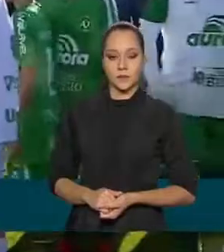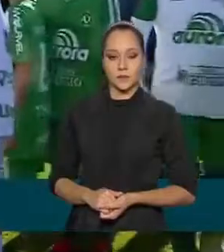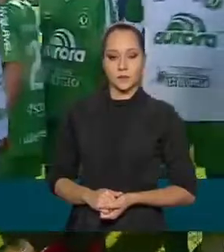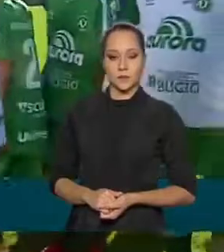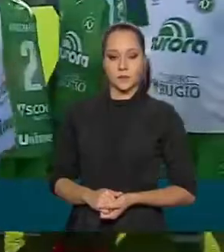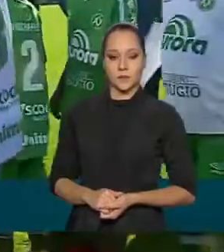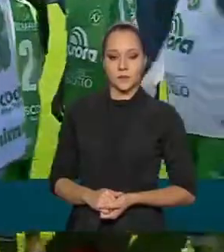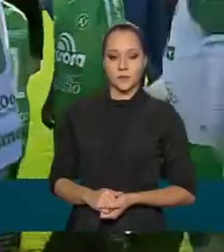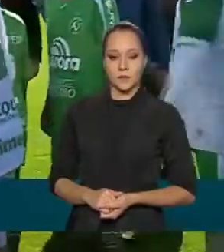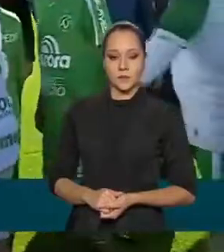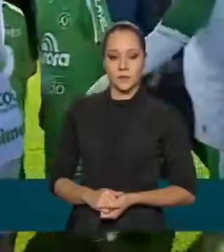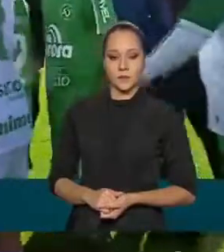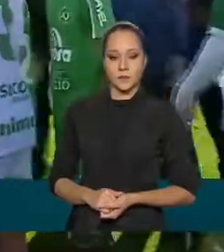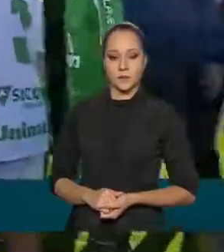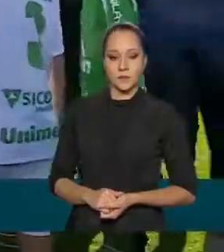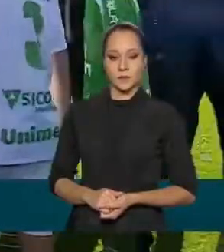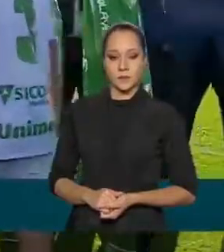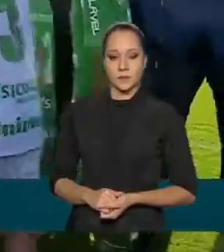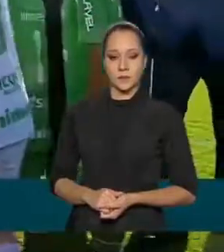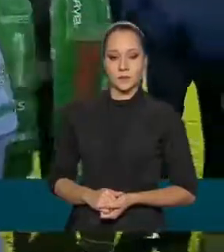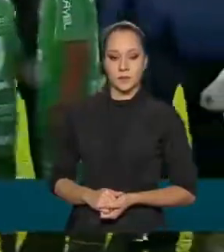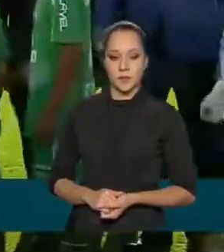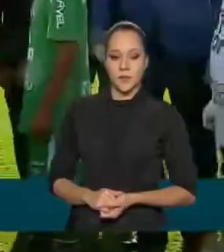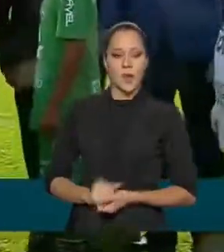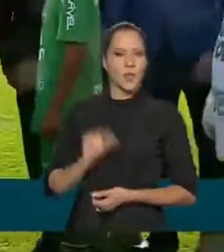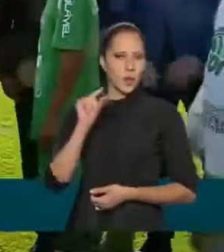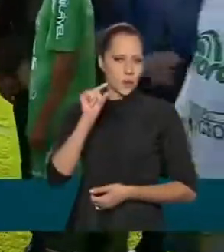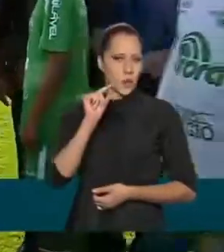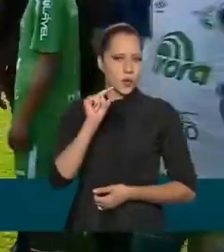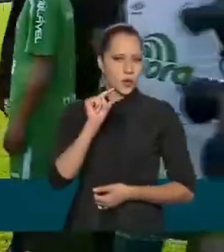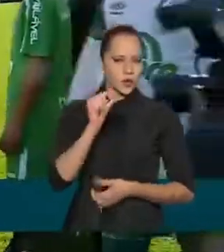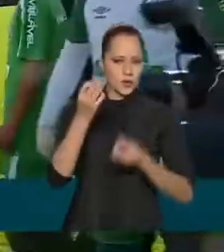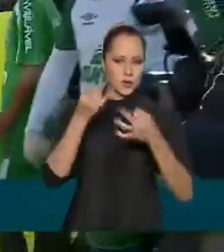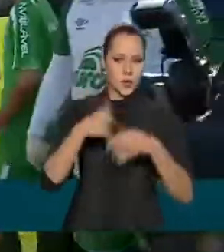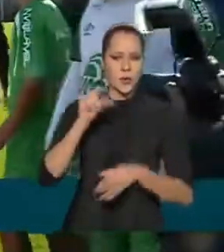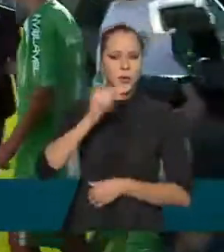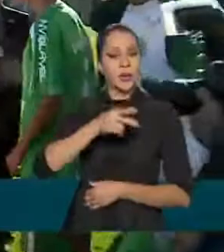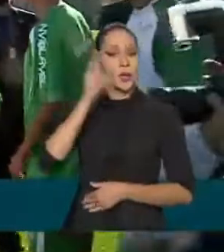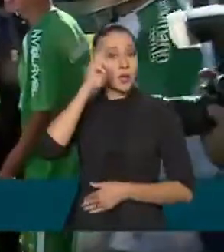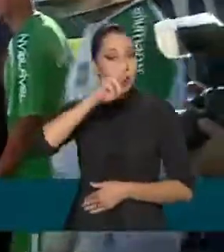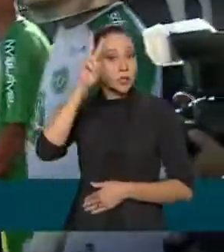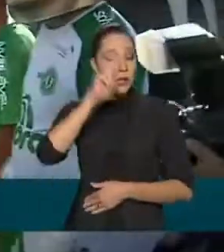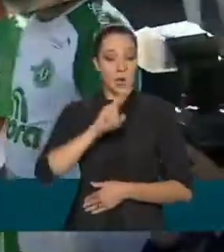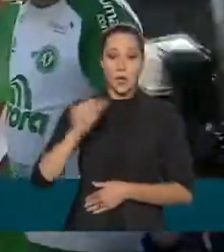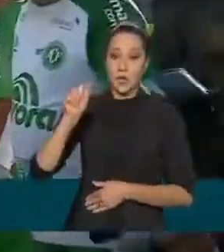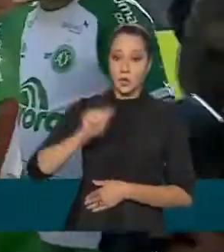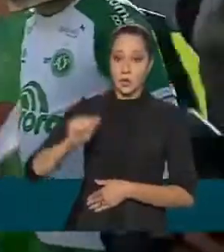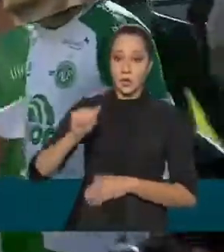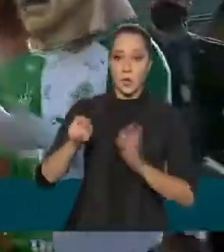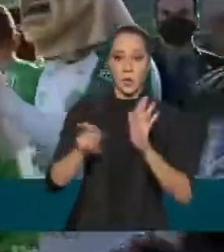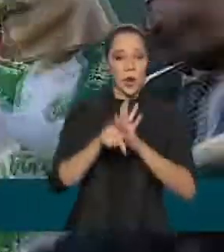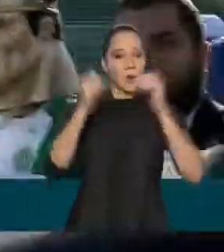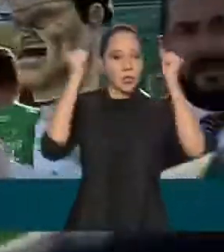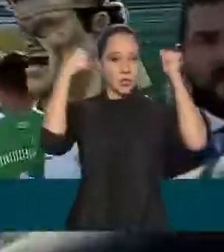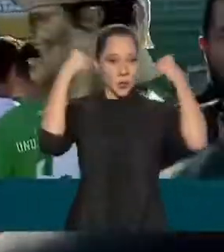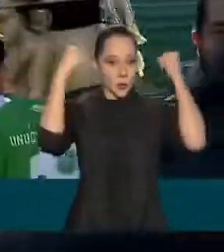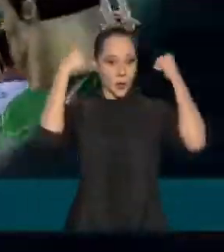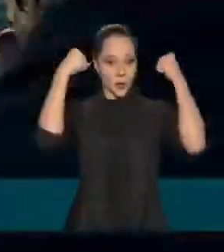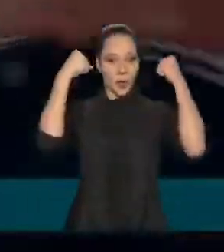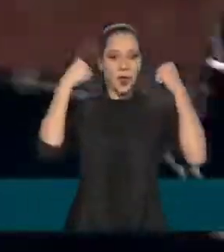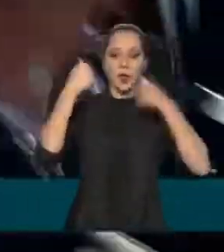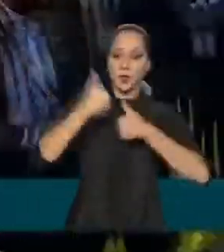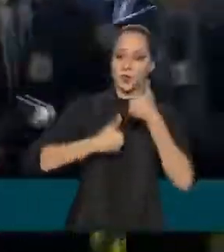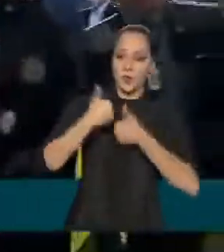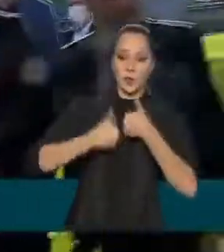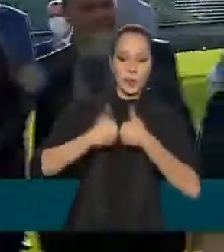Um pouquinho aí da história da Associação Chapecoense de